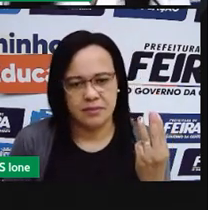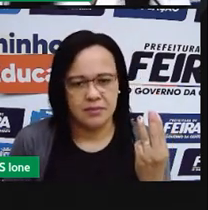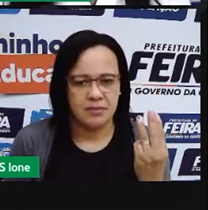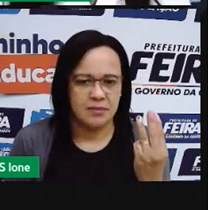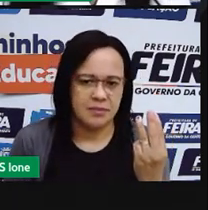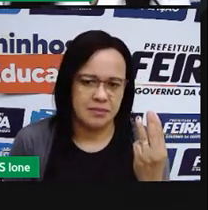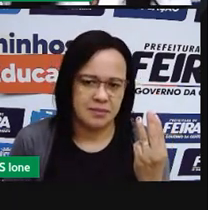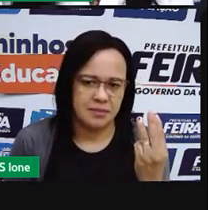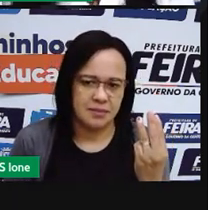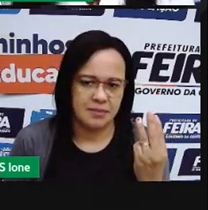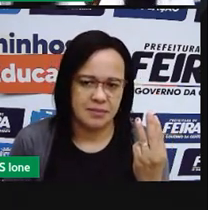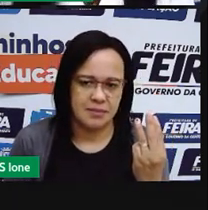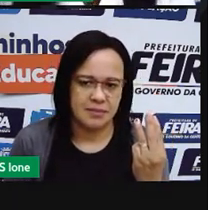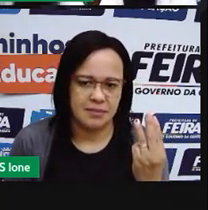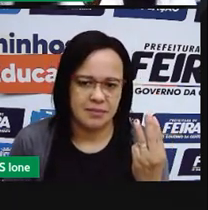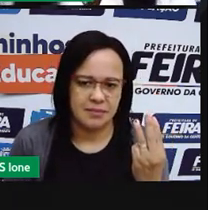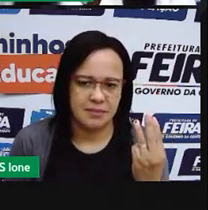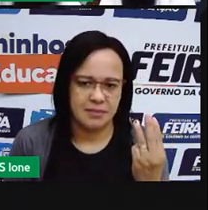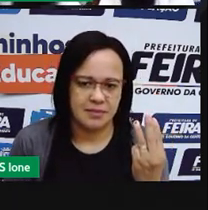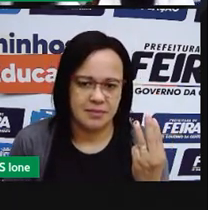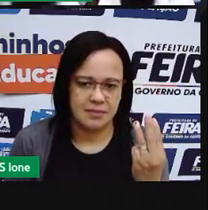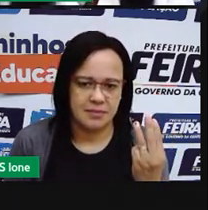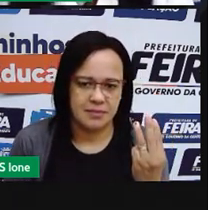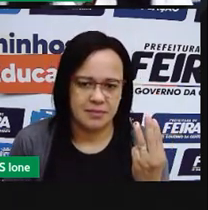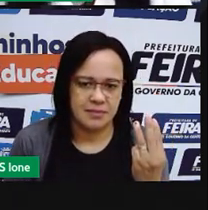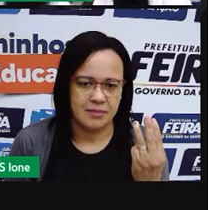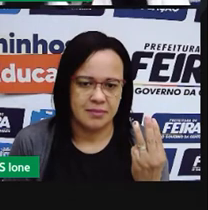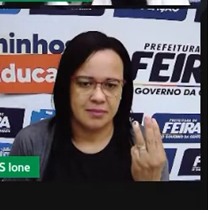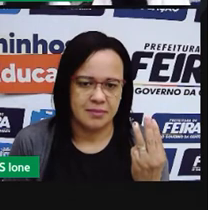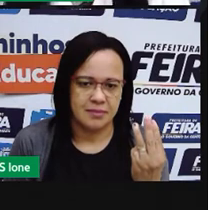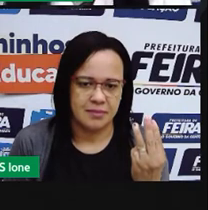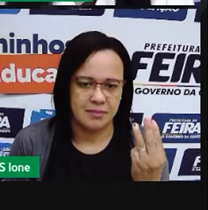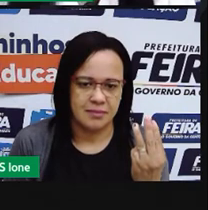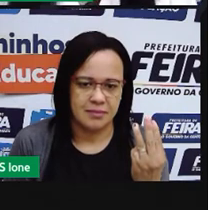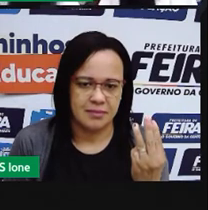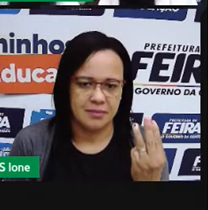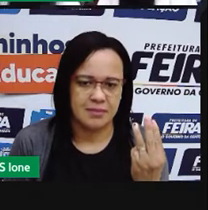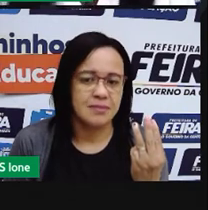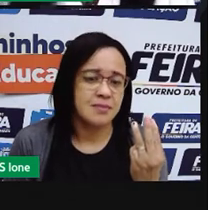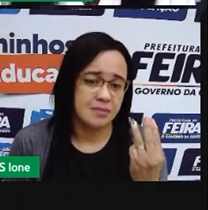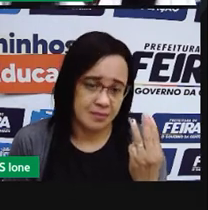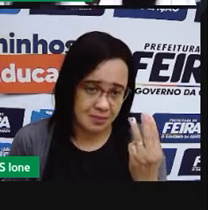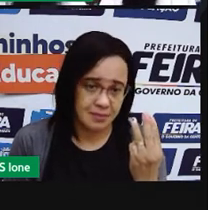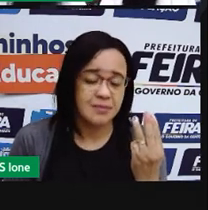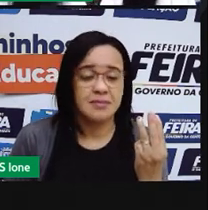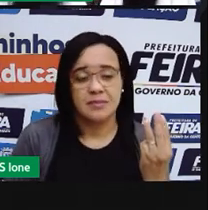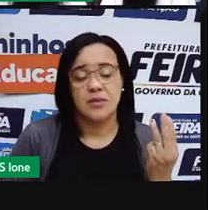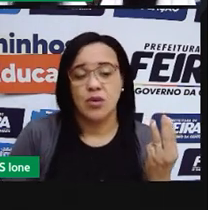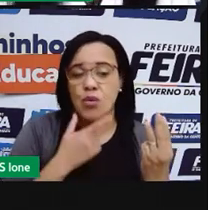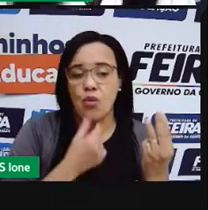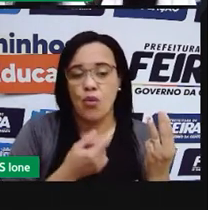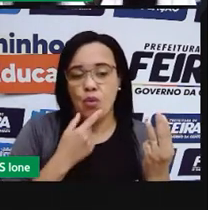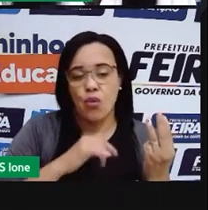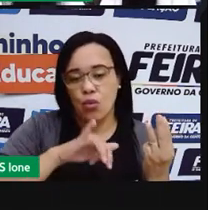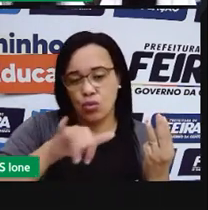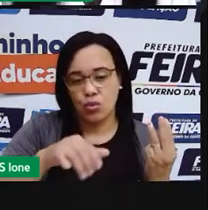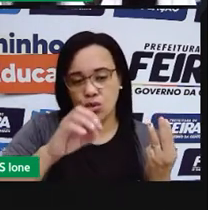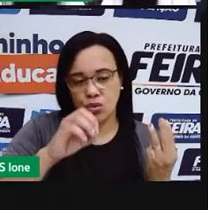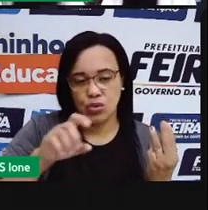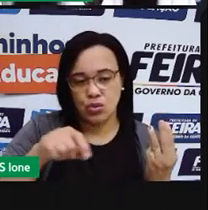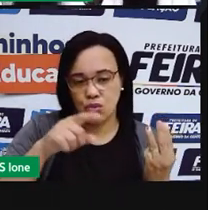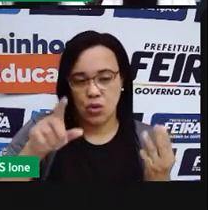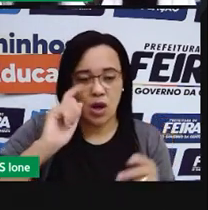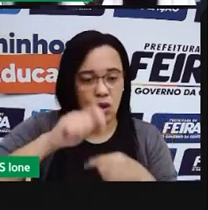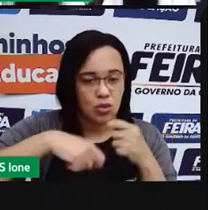Então, vou ver aqui a quantidade de baldes que João passou aí a